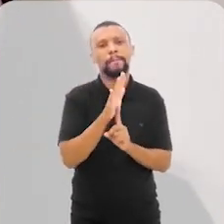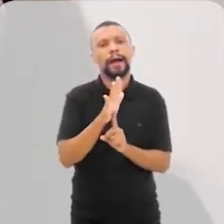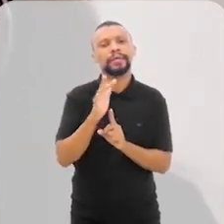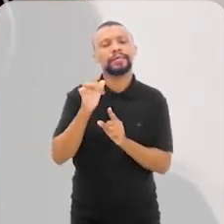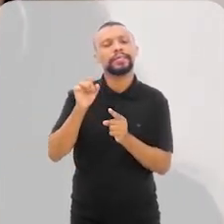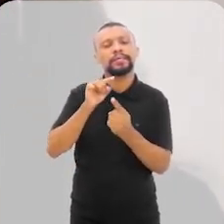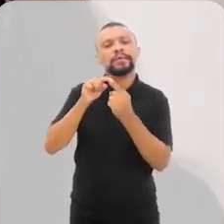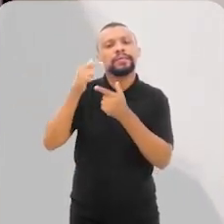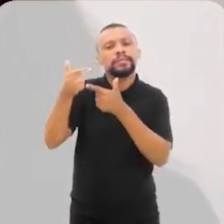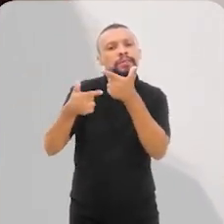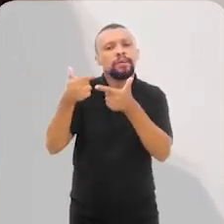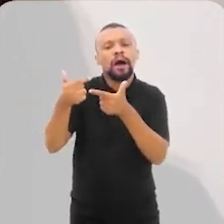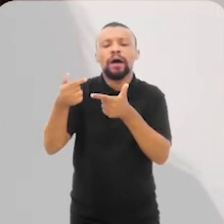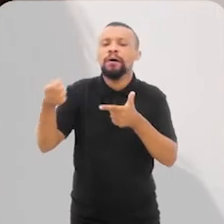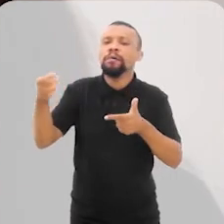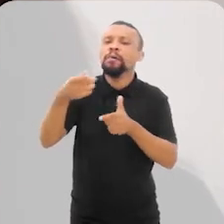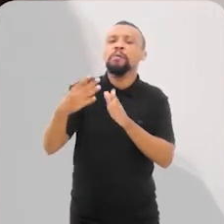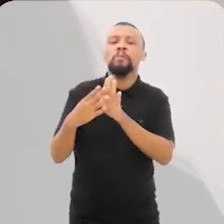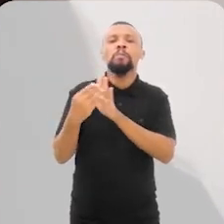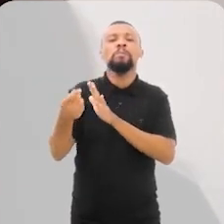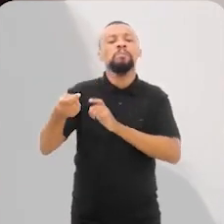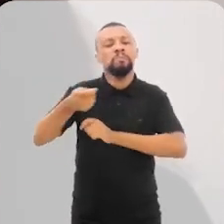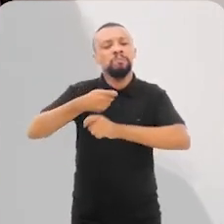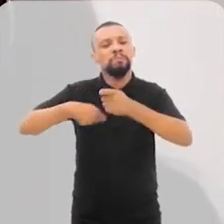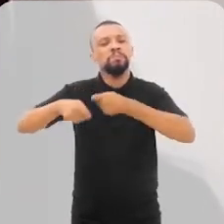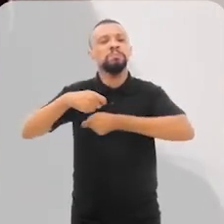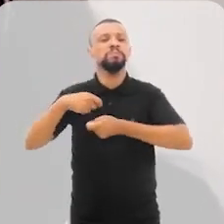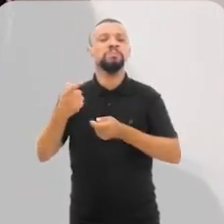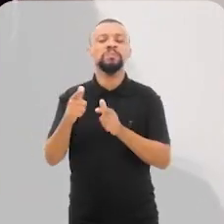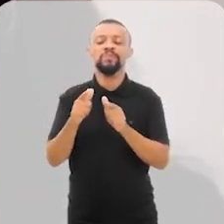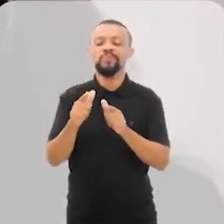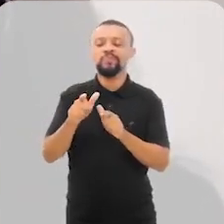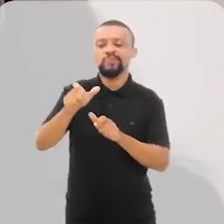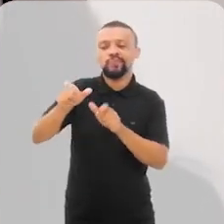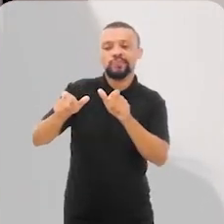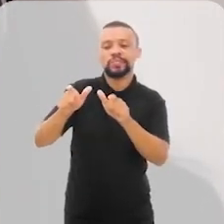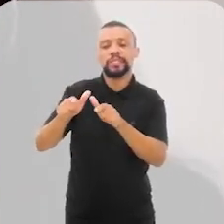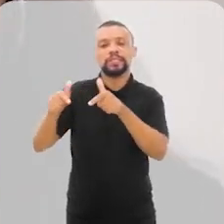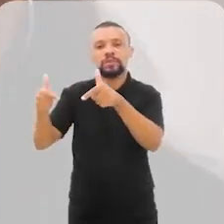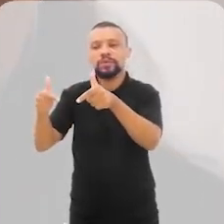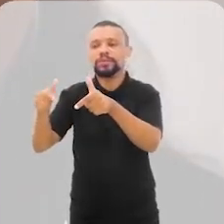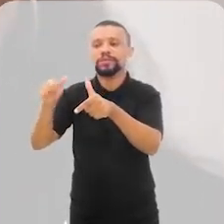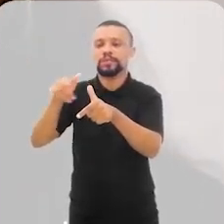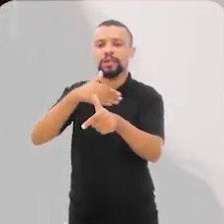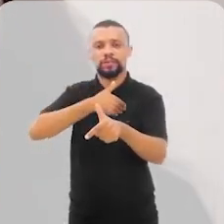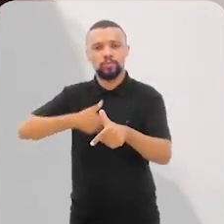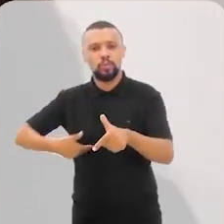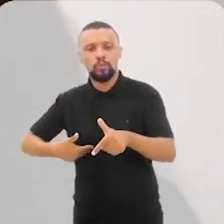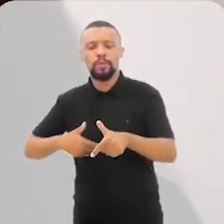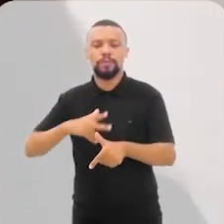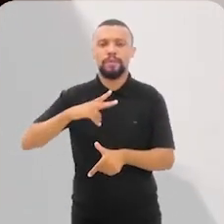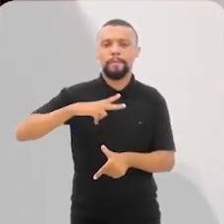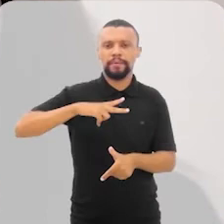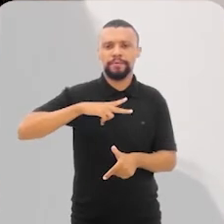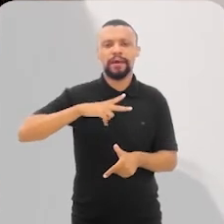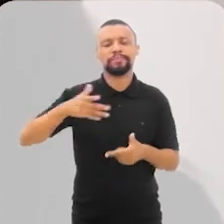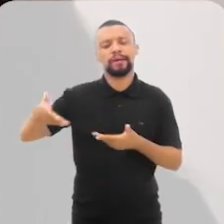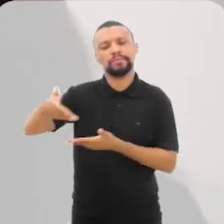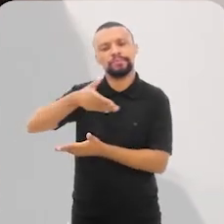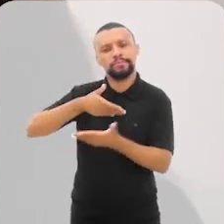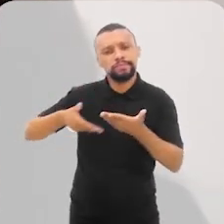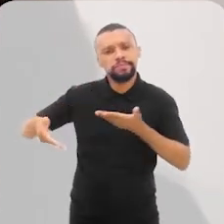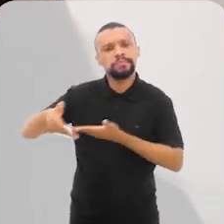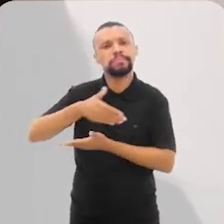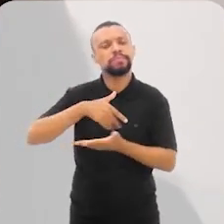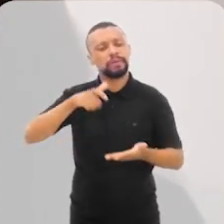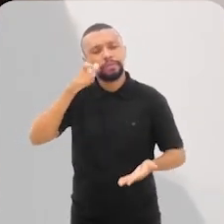nessa missão de uma nova forma de fazer negócio e coloca esses atores para conversar. Eu acho que é isso que é o